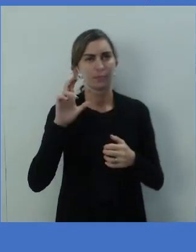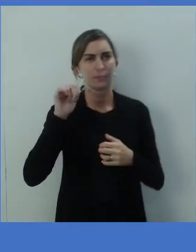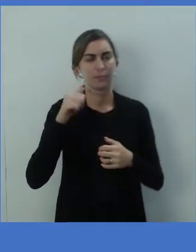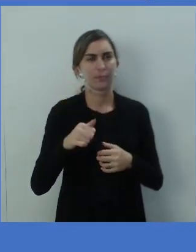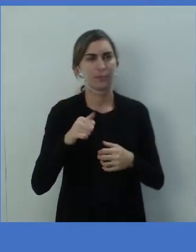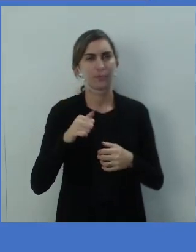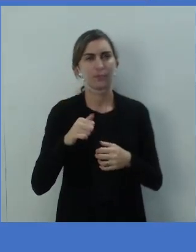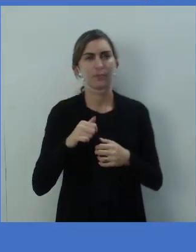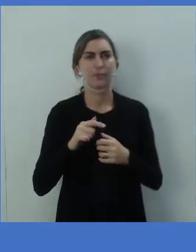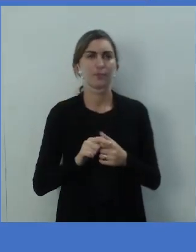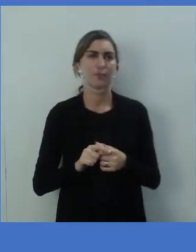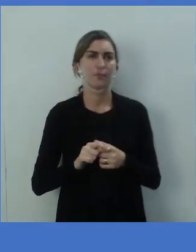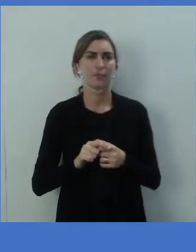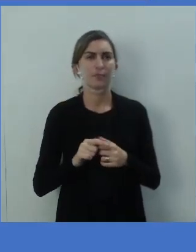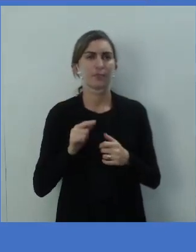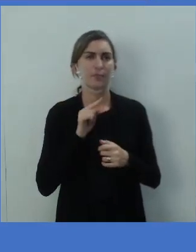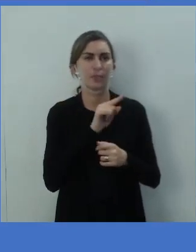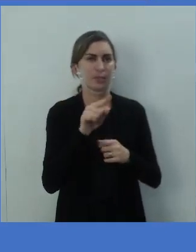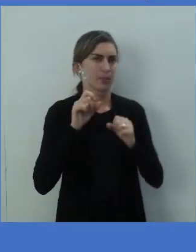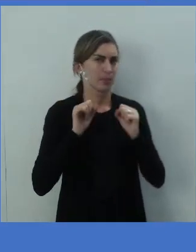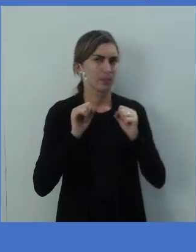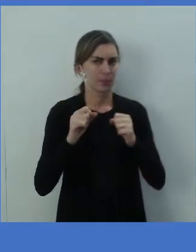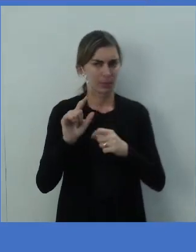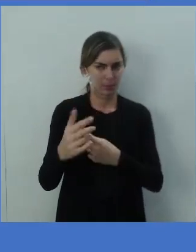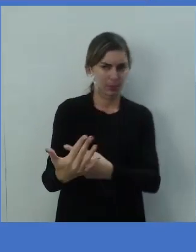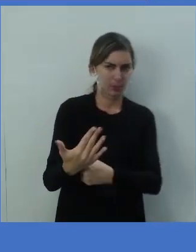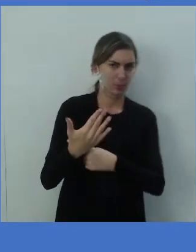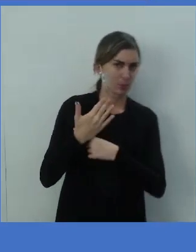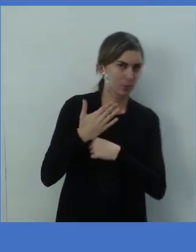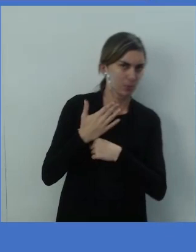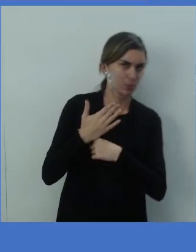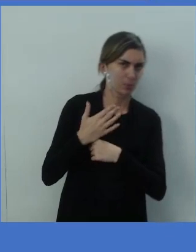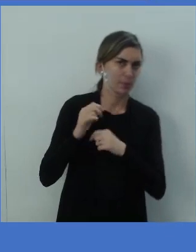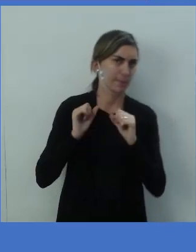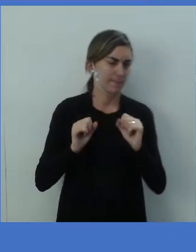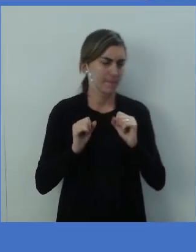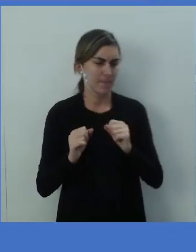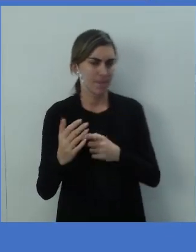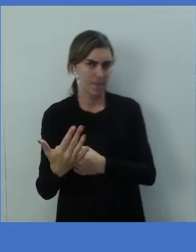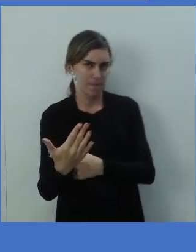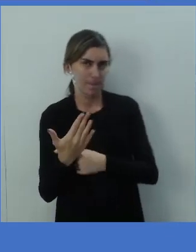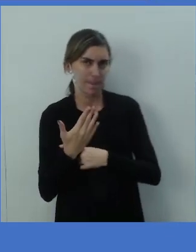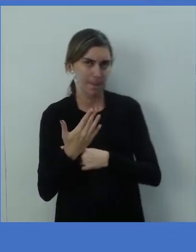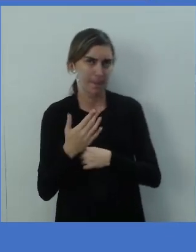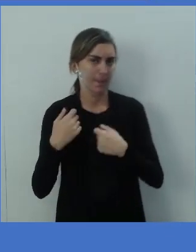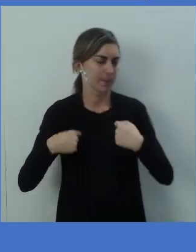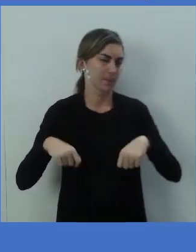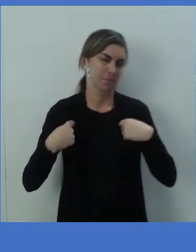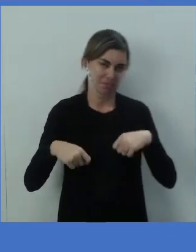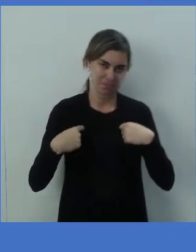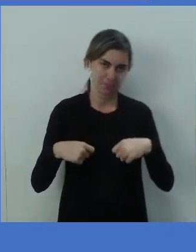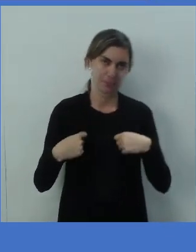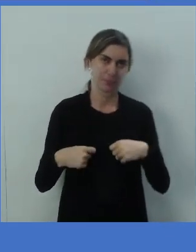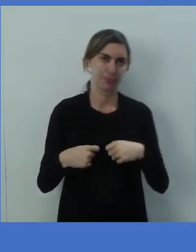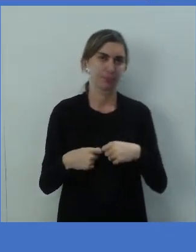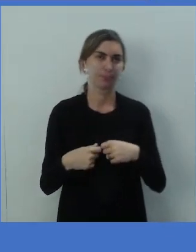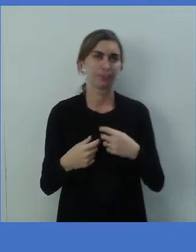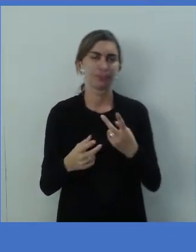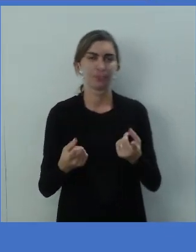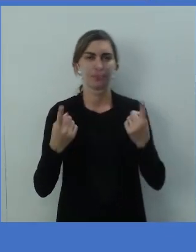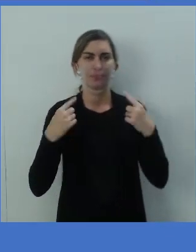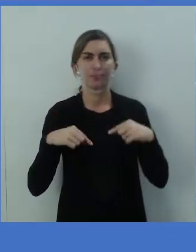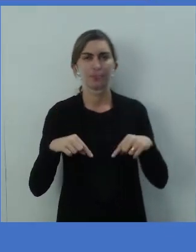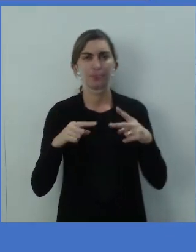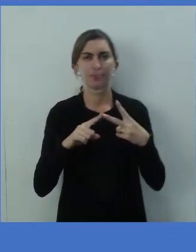give me a hand? Pode me dar uma ajuda, uma ajudinha? Pode me dar uma mãozinha aí? Estou precisando. O segundo